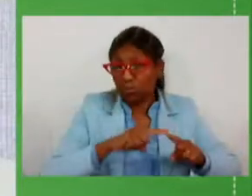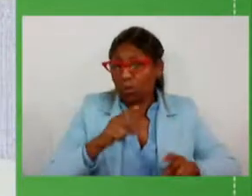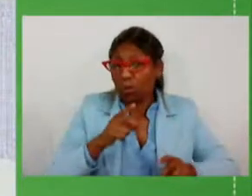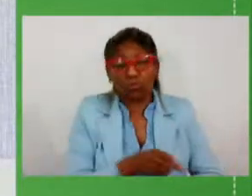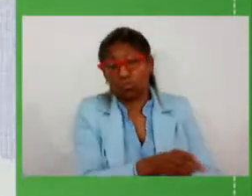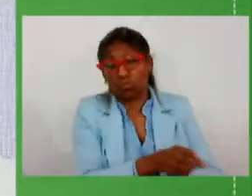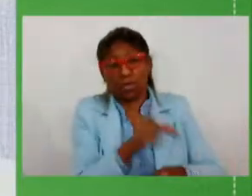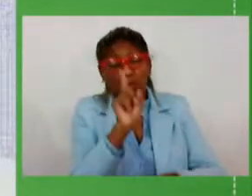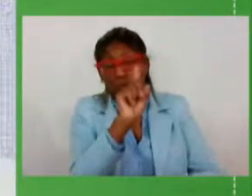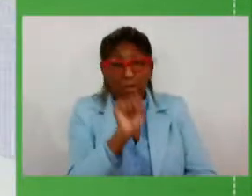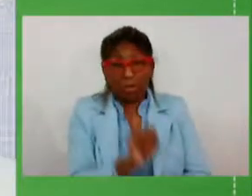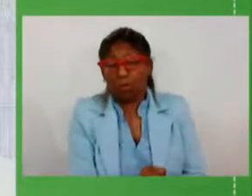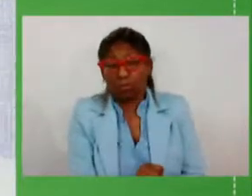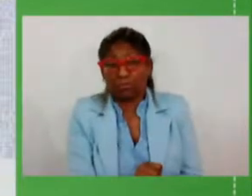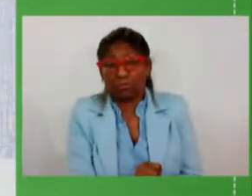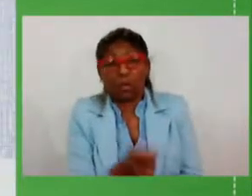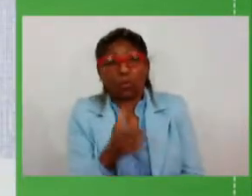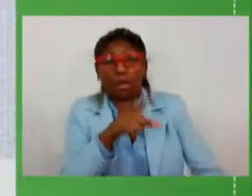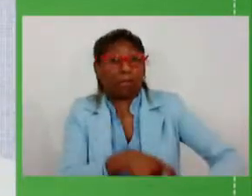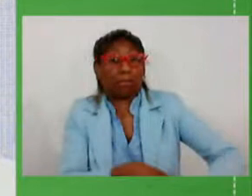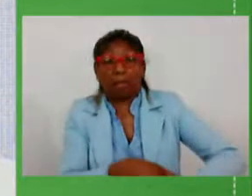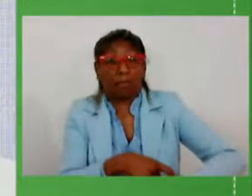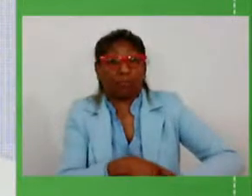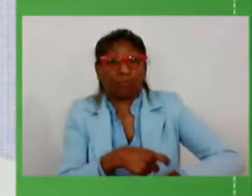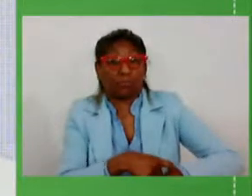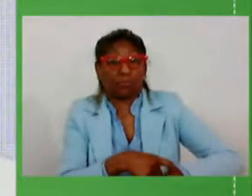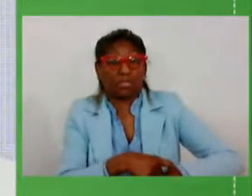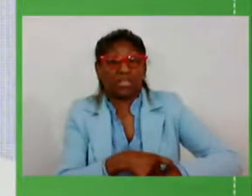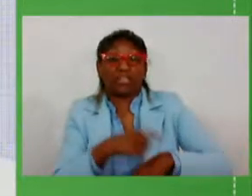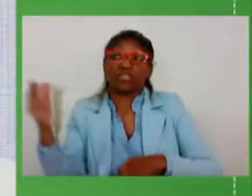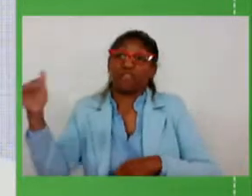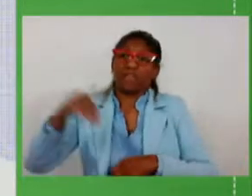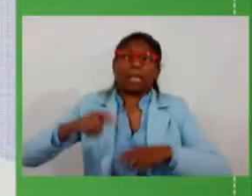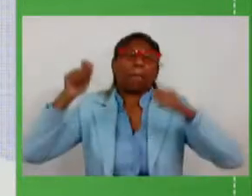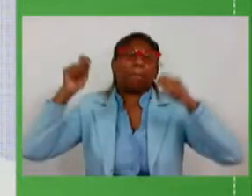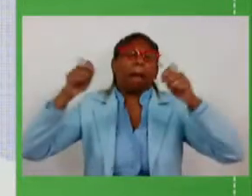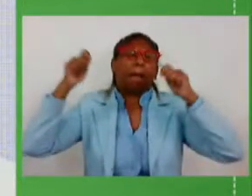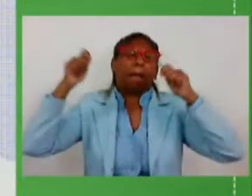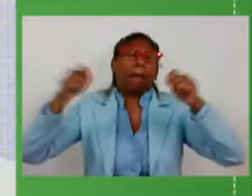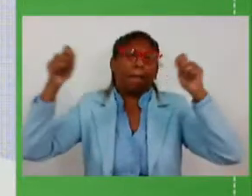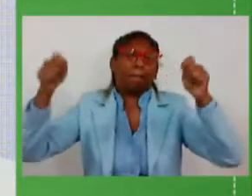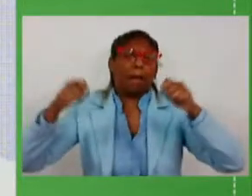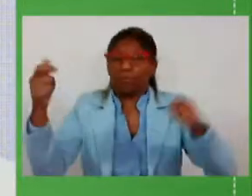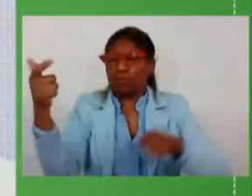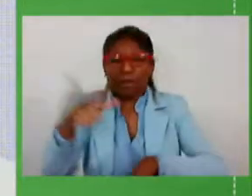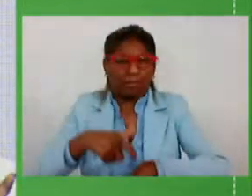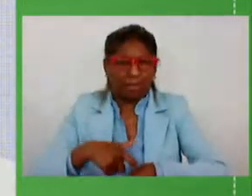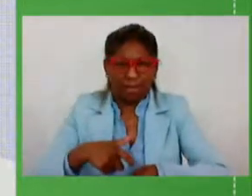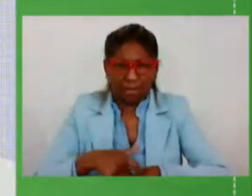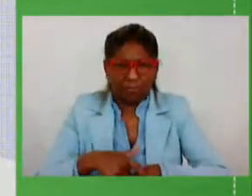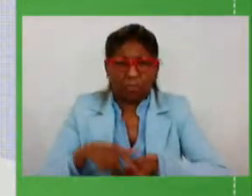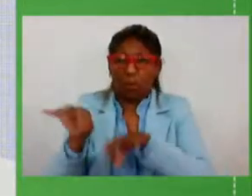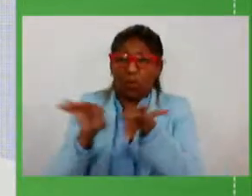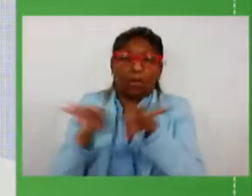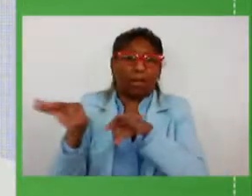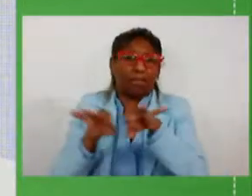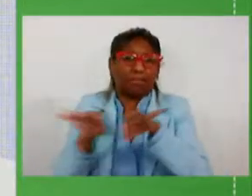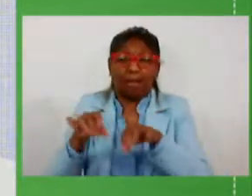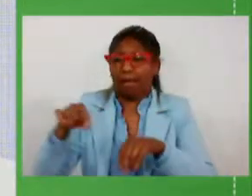sequer tempo e oportunidade de vir aqui se manifestar ou como se organizar para colocar qualquer